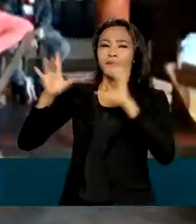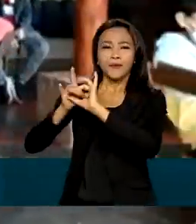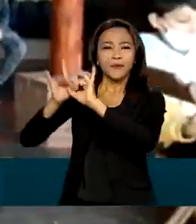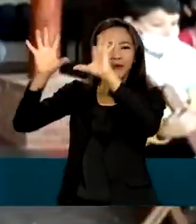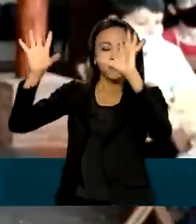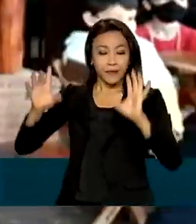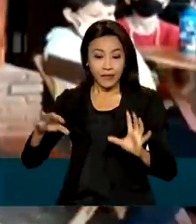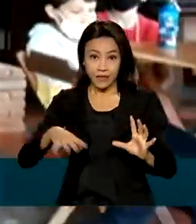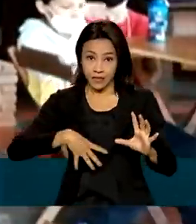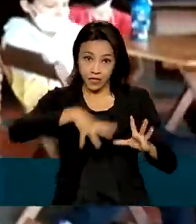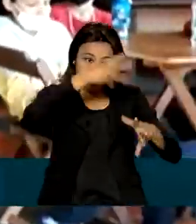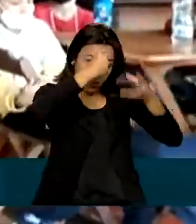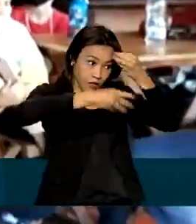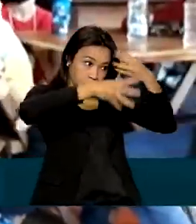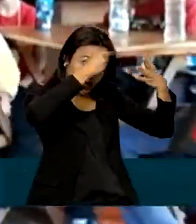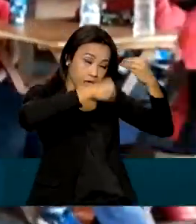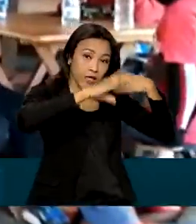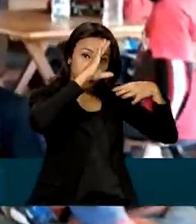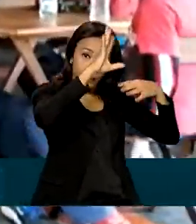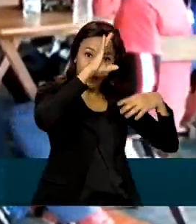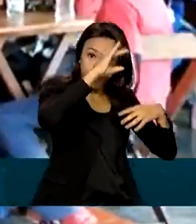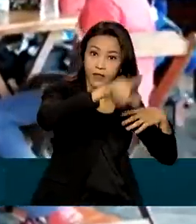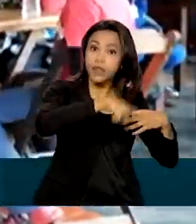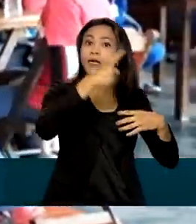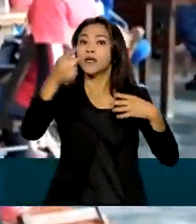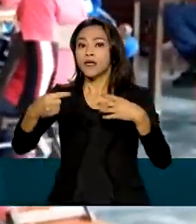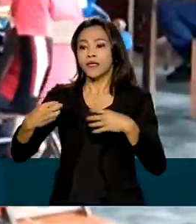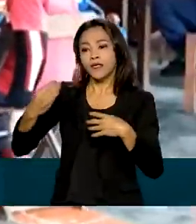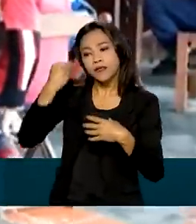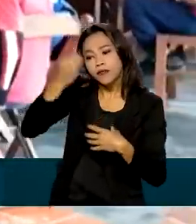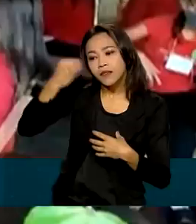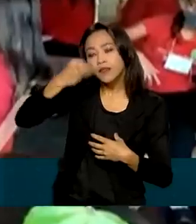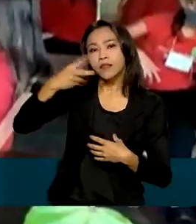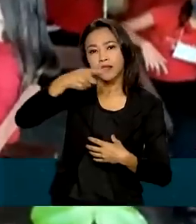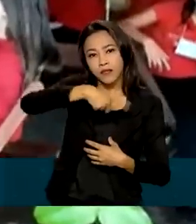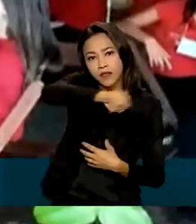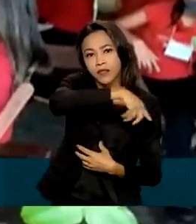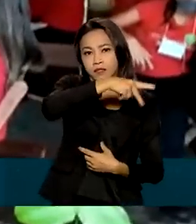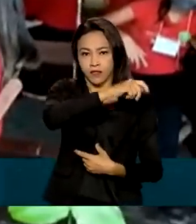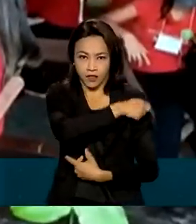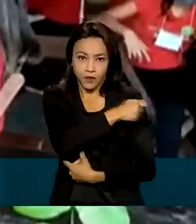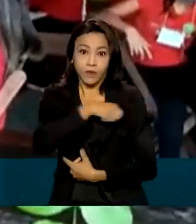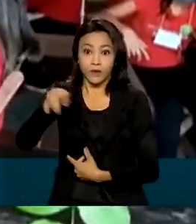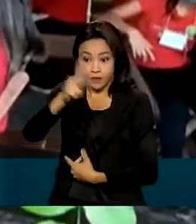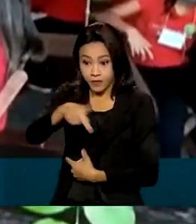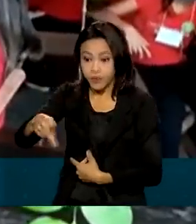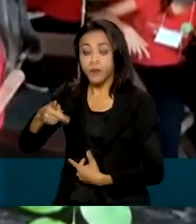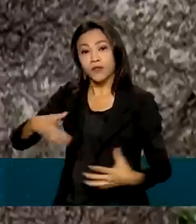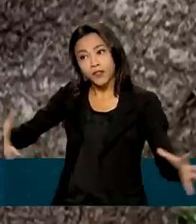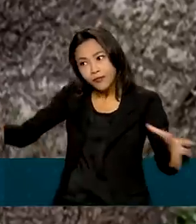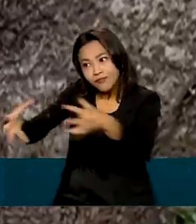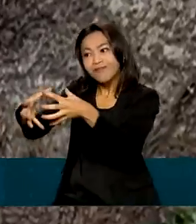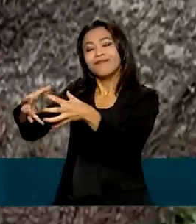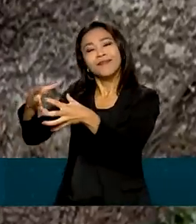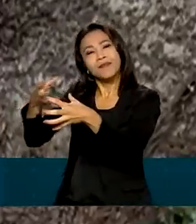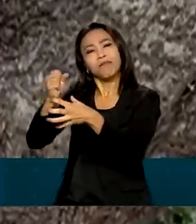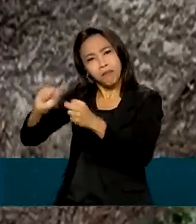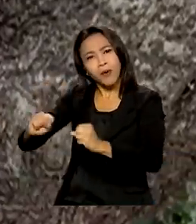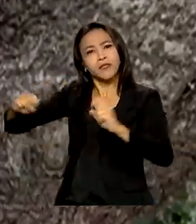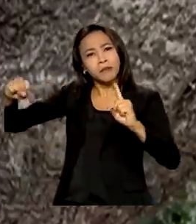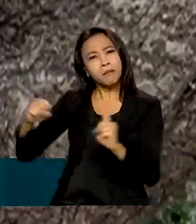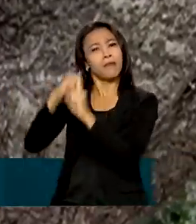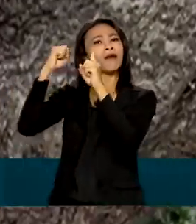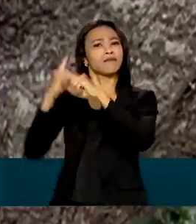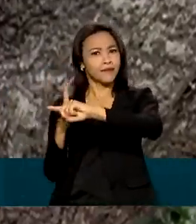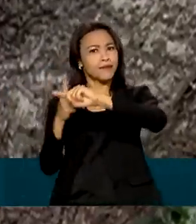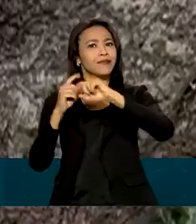a teoria e a vivência de professores e alunos e pode trazer impactos positivos. A gente viu uma